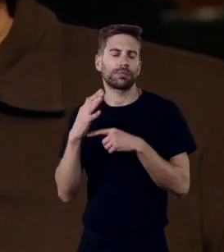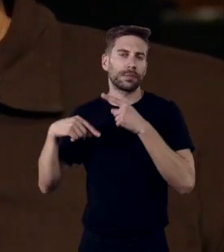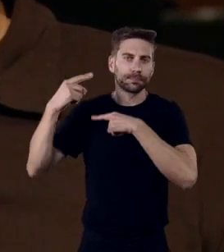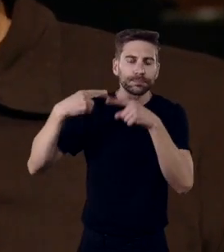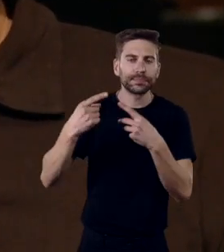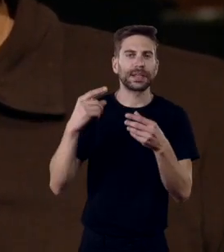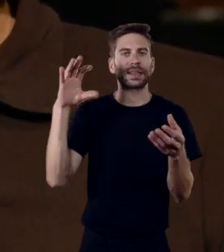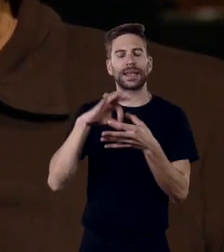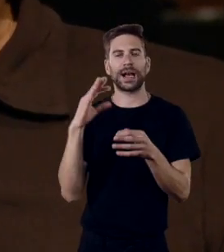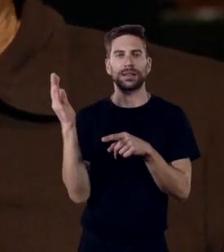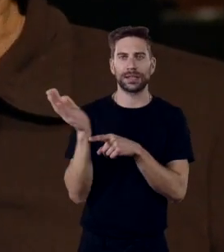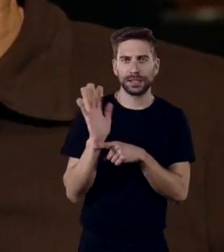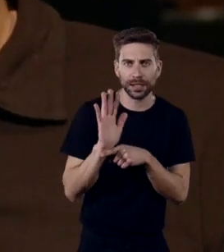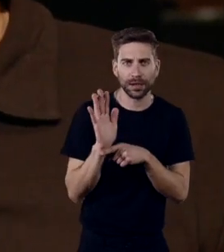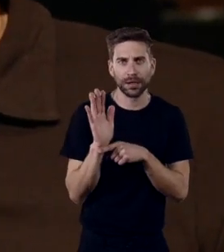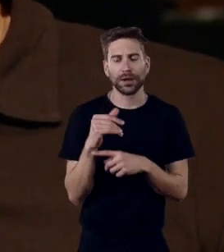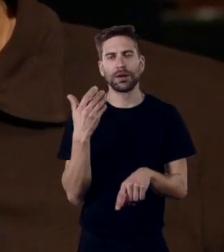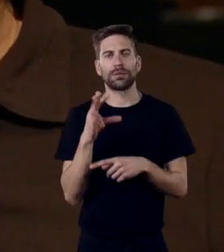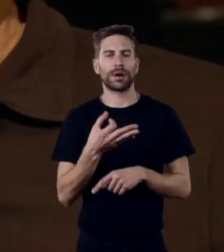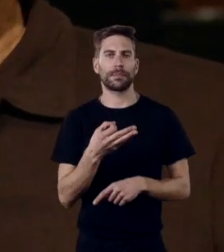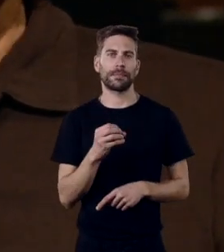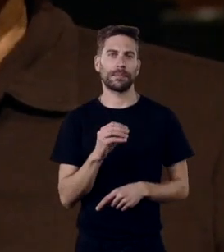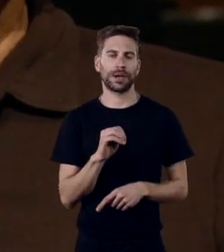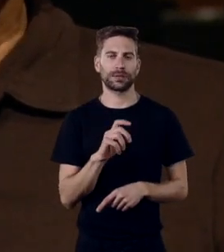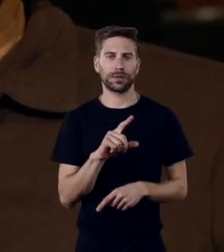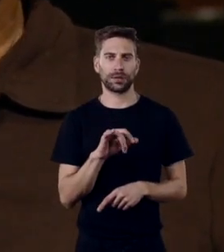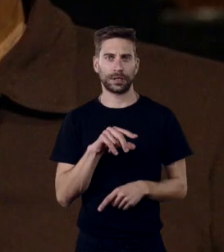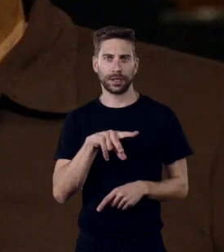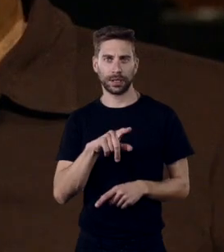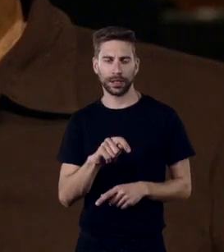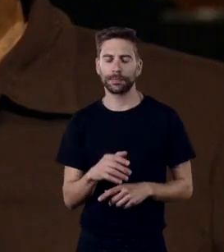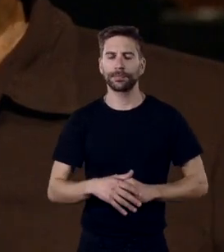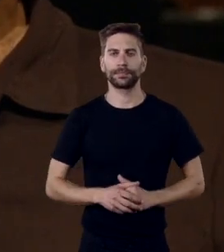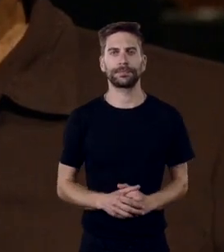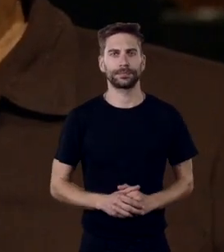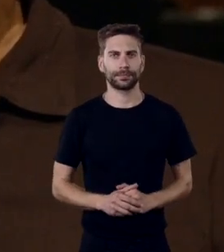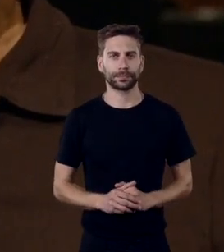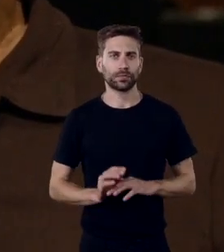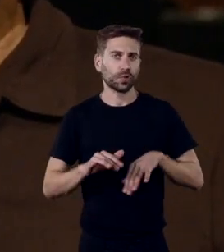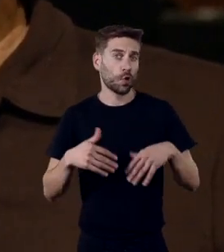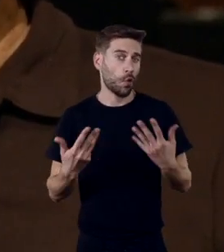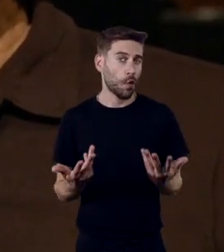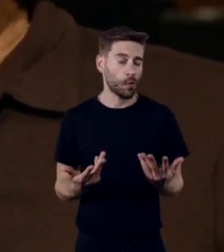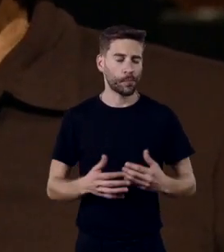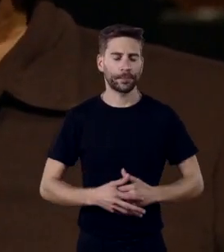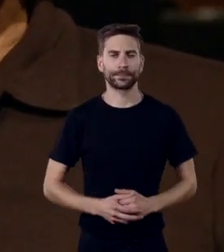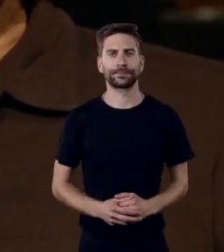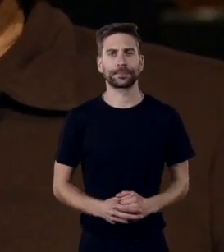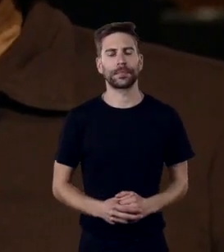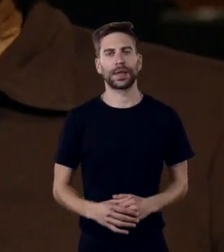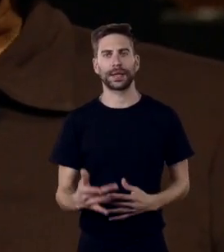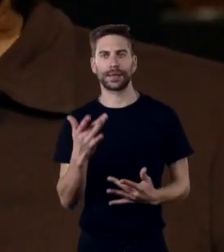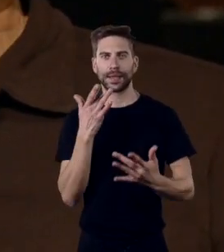mais vigiadas, como Pasolini, por exemplo, ou um momento também em que um